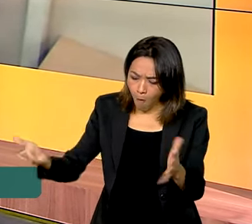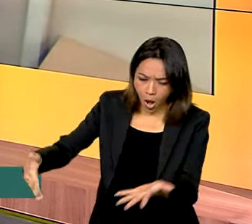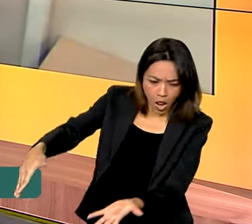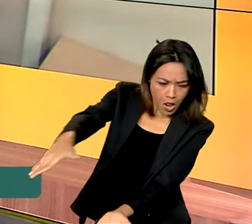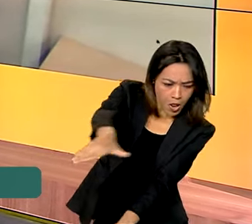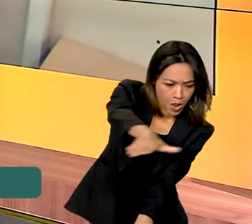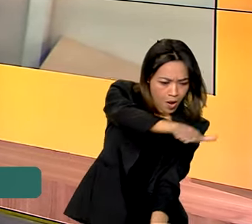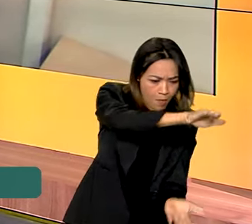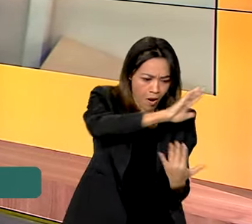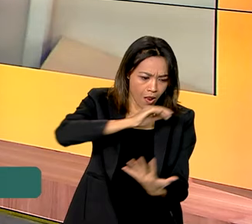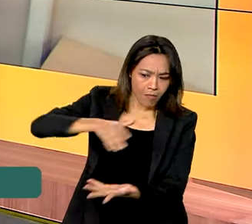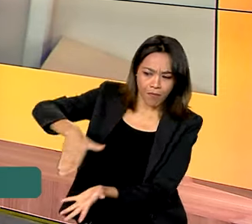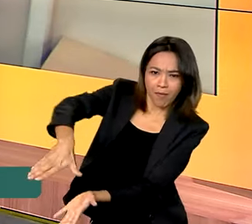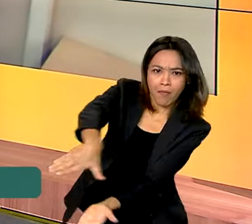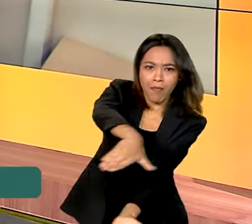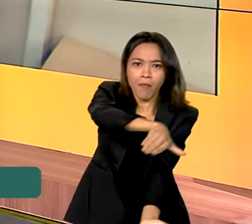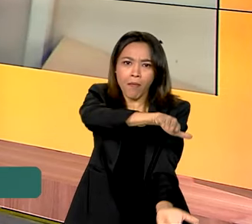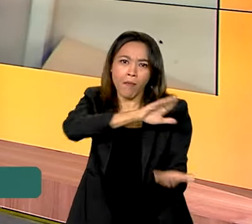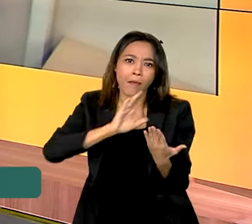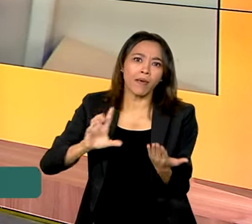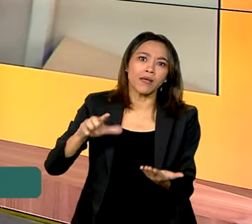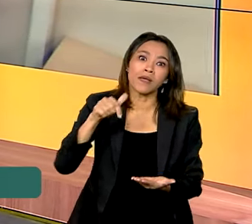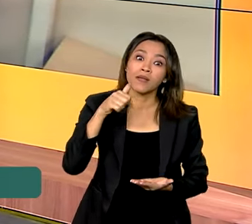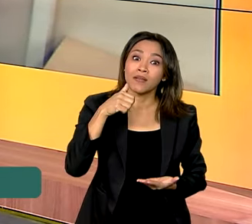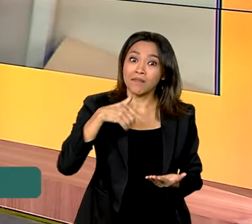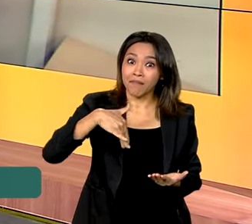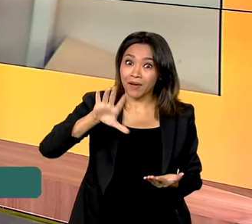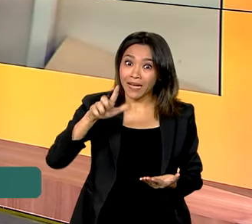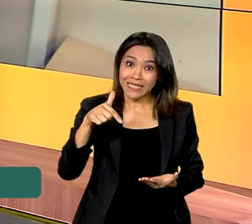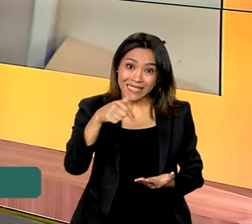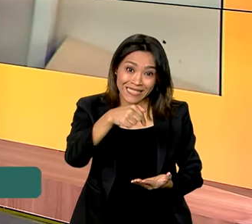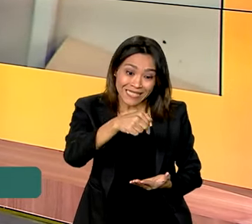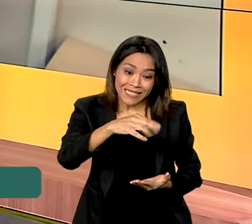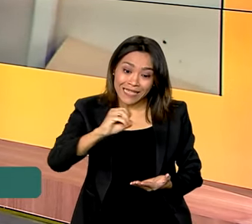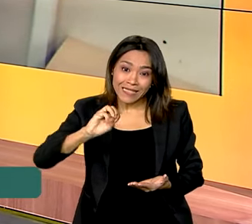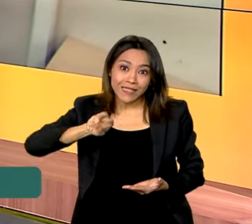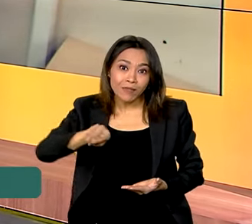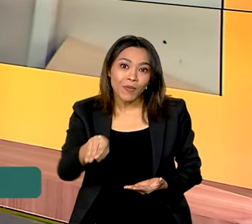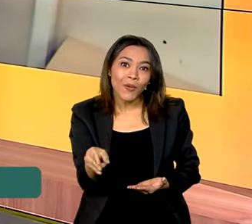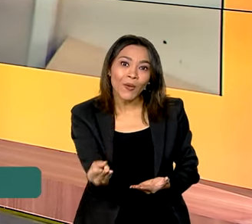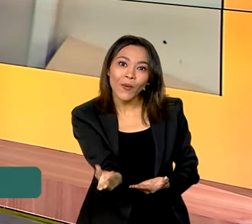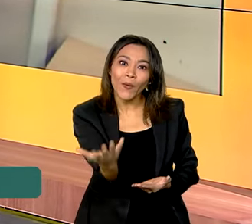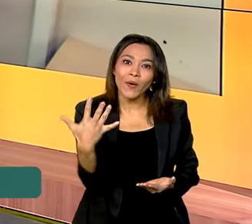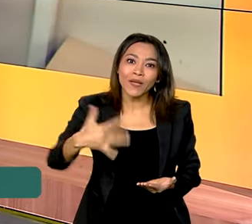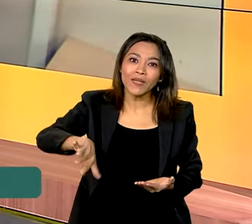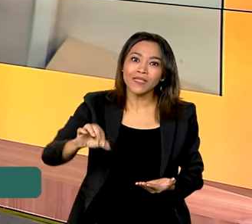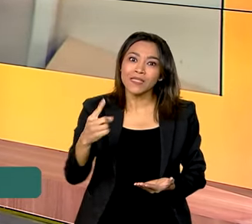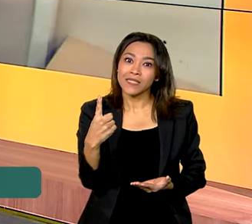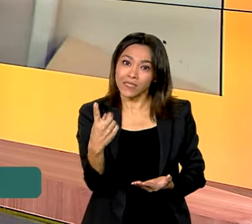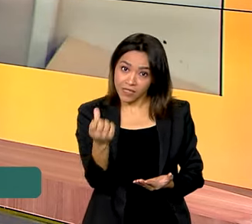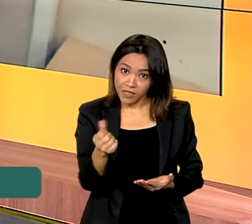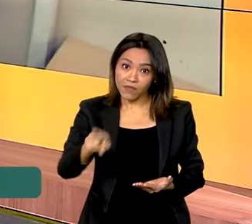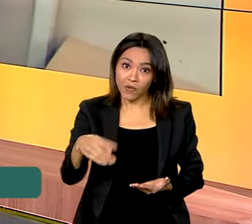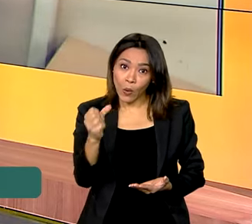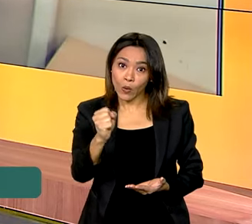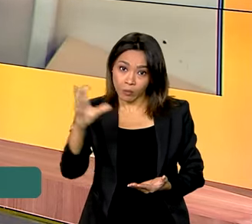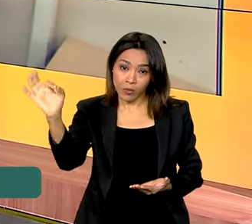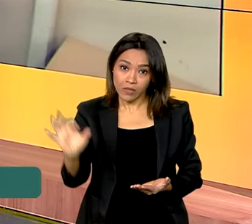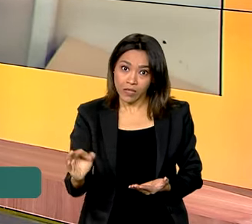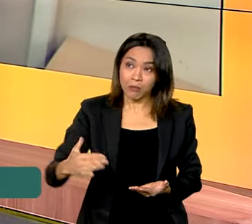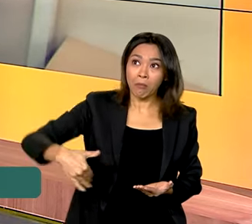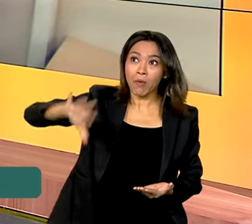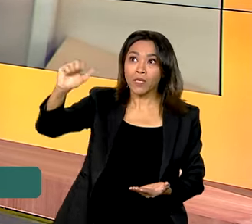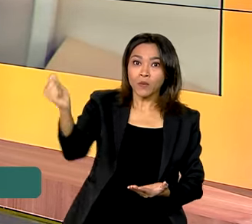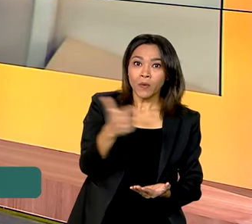dessa safra de 713 milhões de toneladas, isso que é um volume 16,8% maior do que o do ciclo